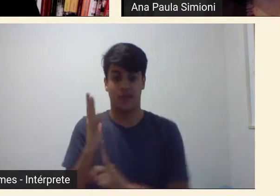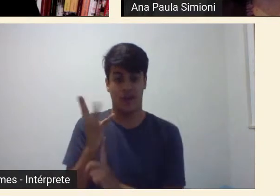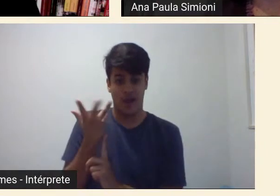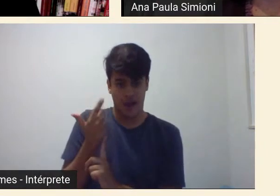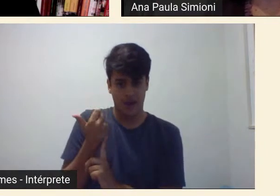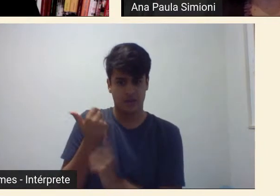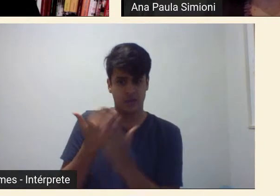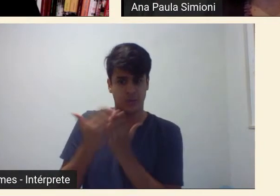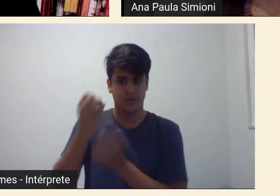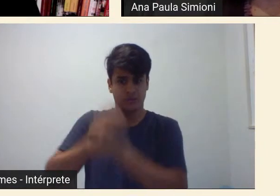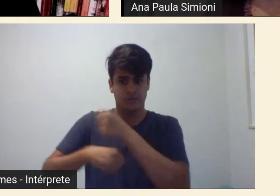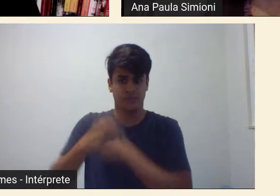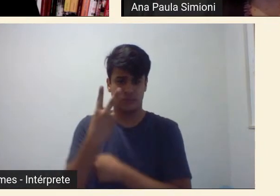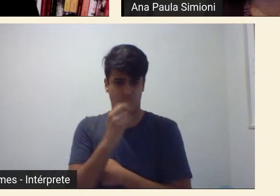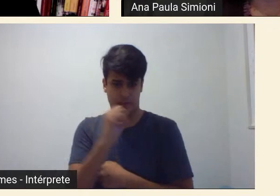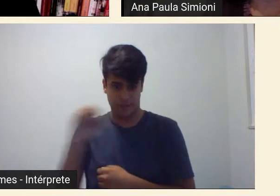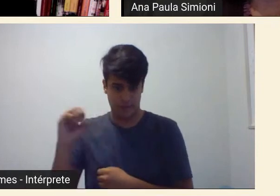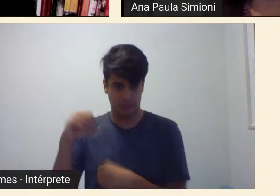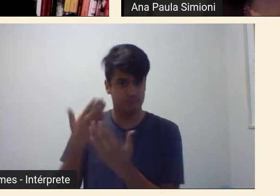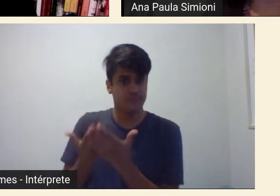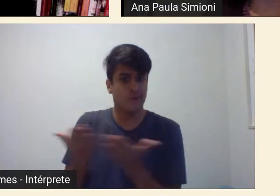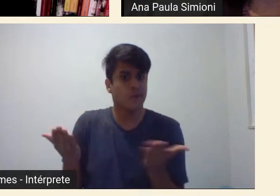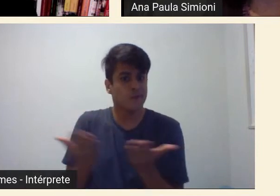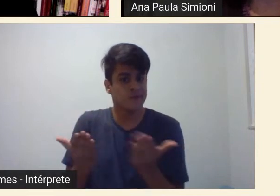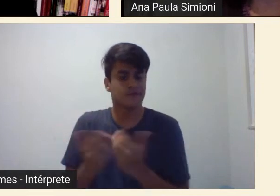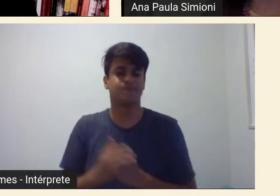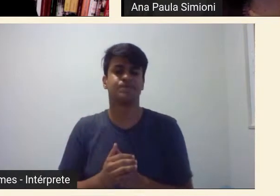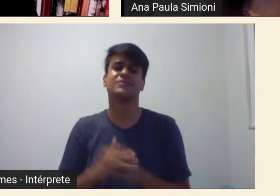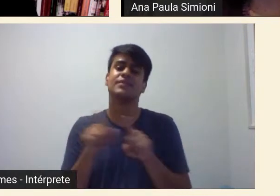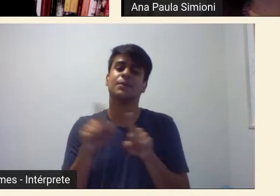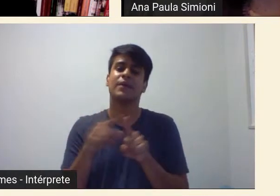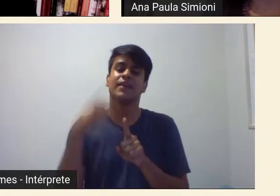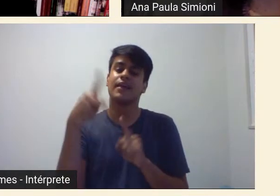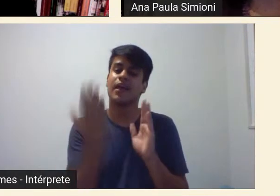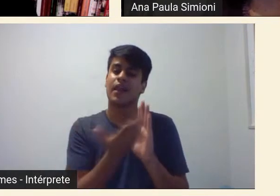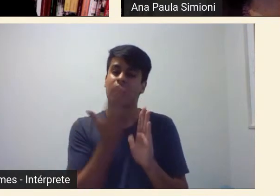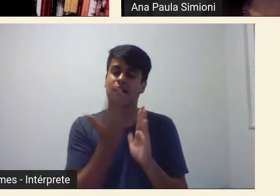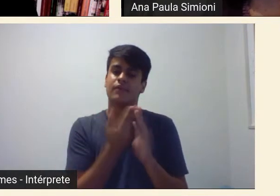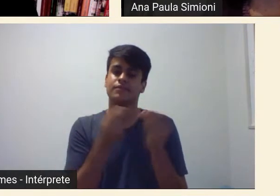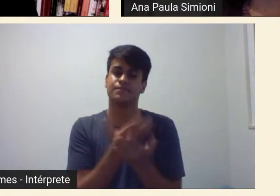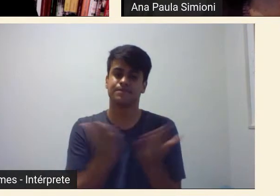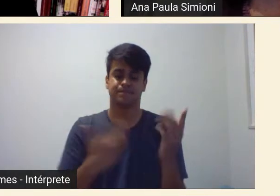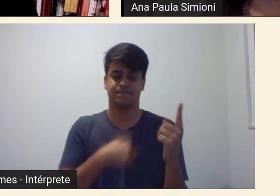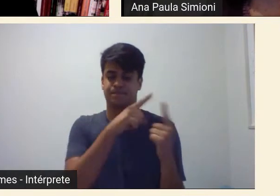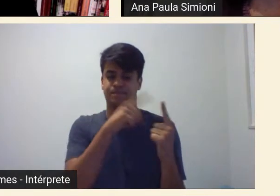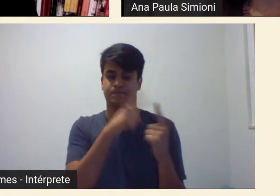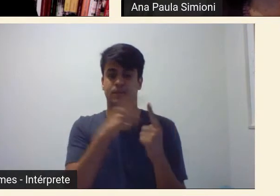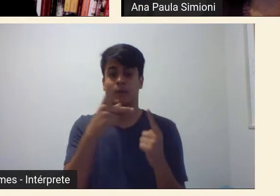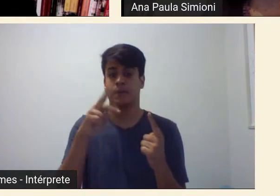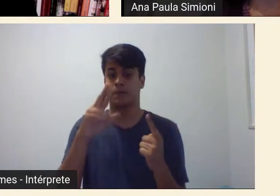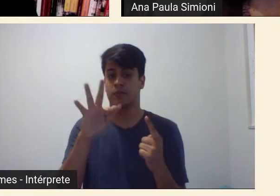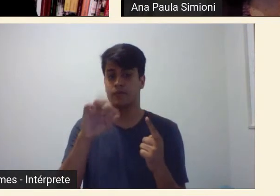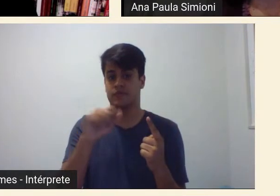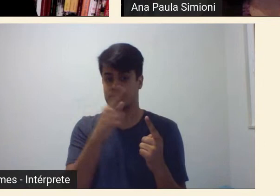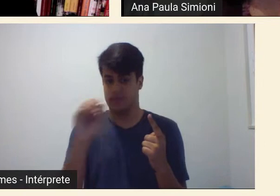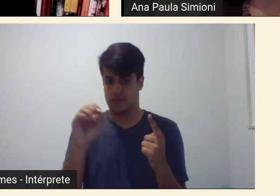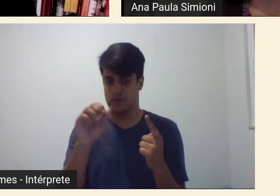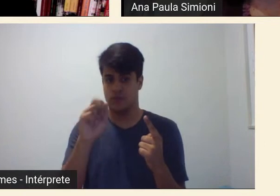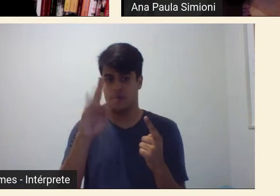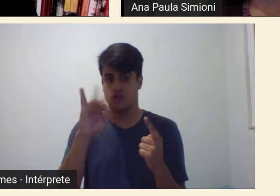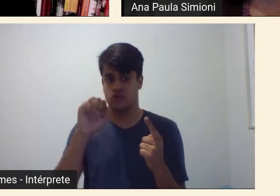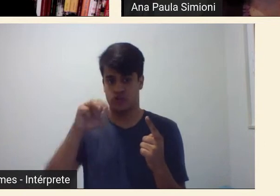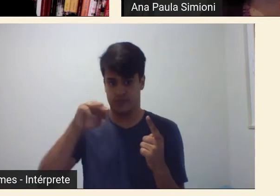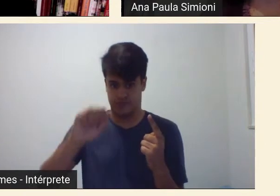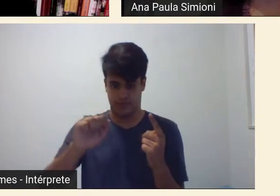ano 2000 e, entre as suas publicações, a gente pode citar a profissão artista, pintoras e escultoras acadêmicas